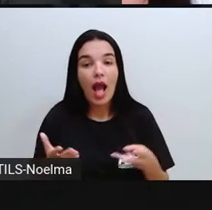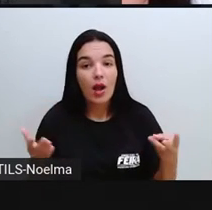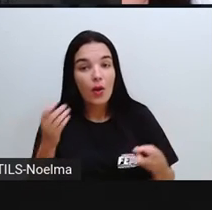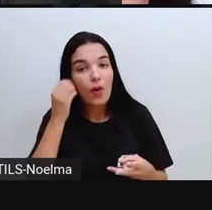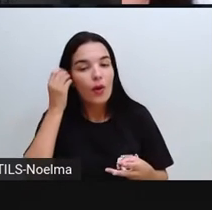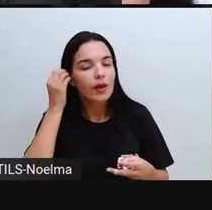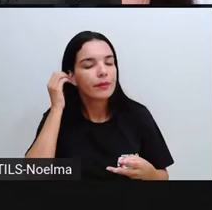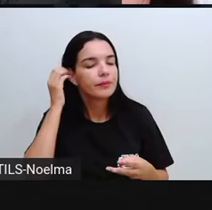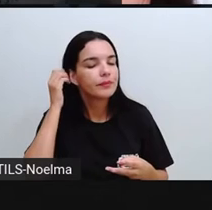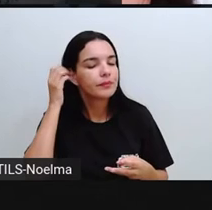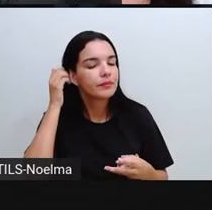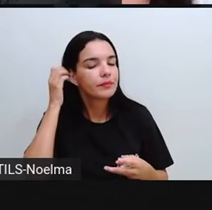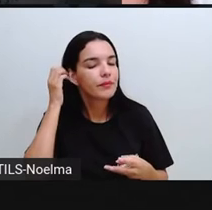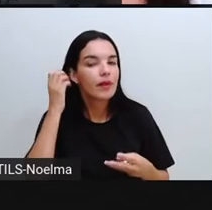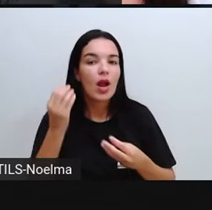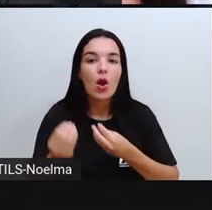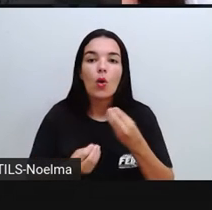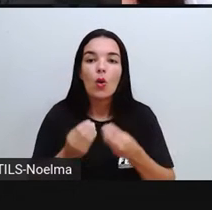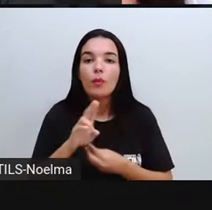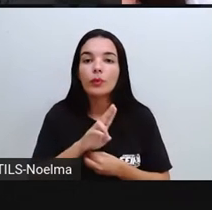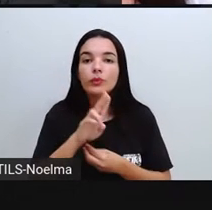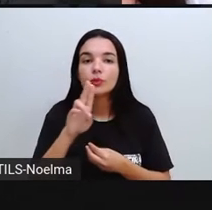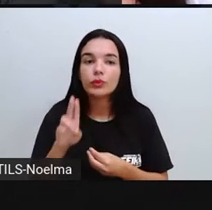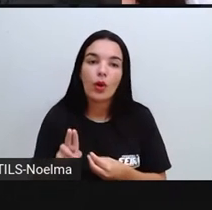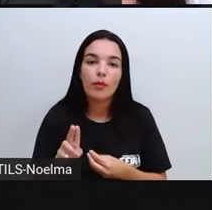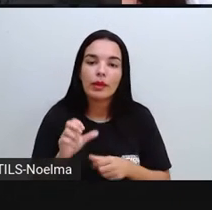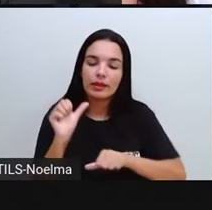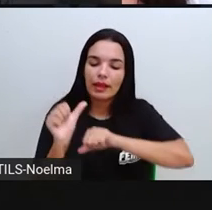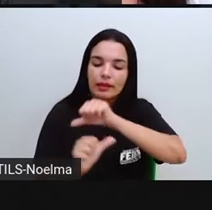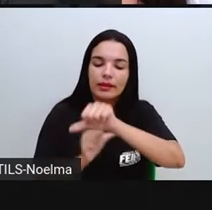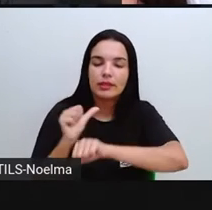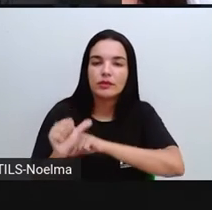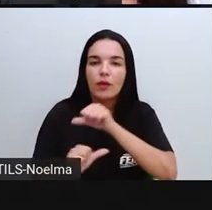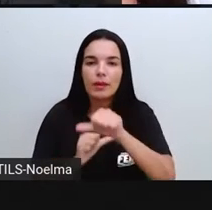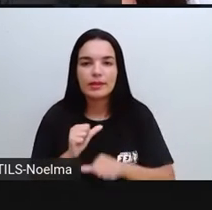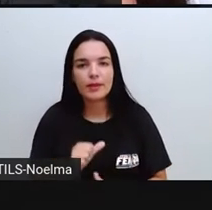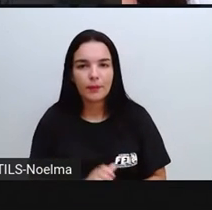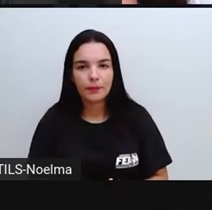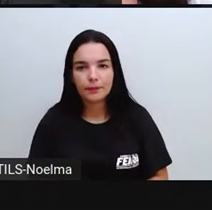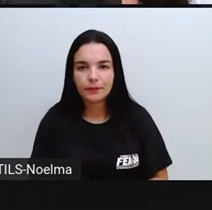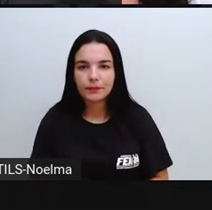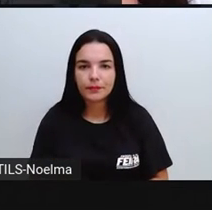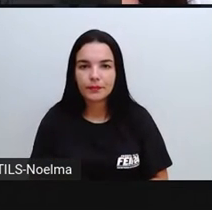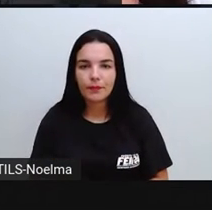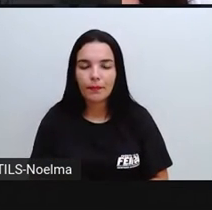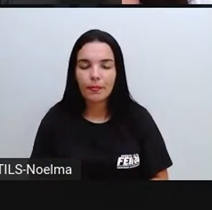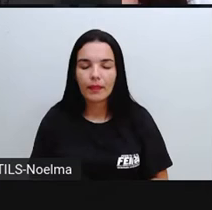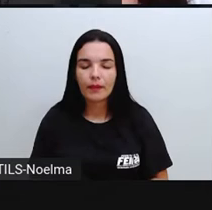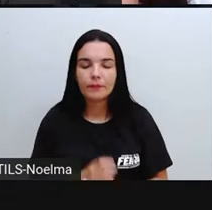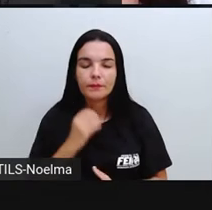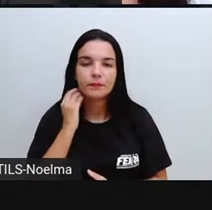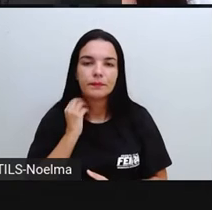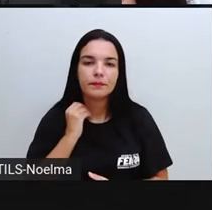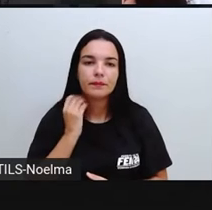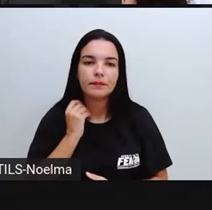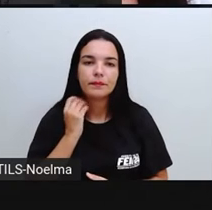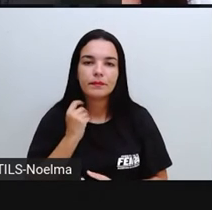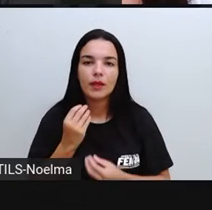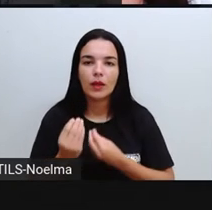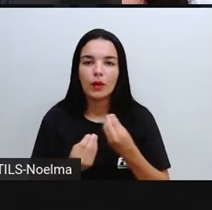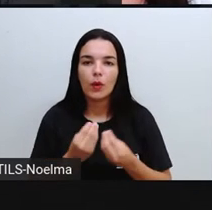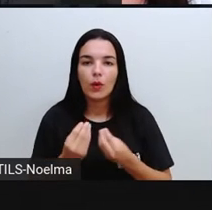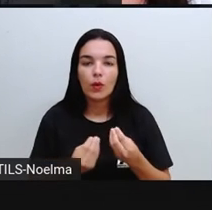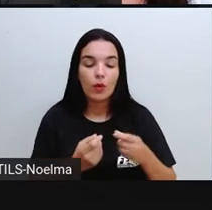como é chamado, cada número aí indica uma mudança de estado e a gente vai ver